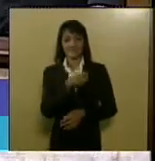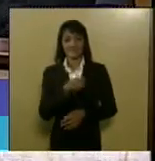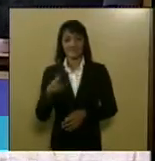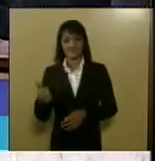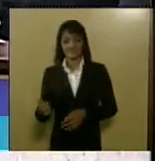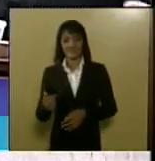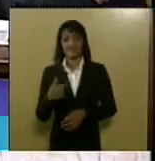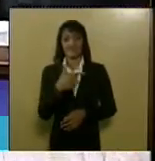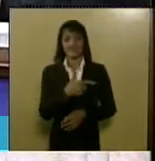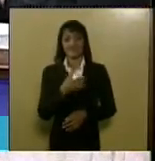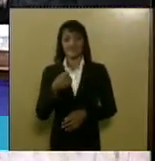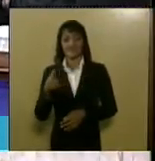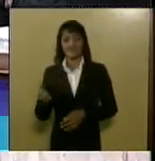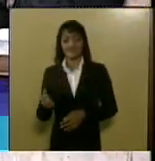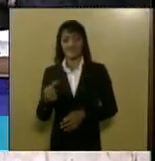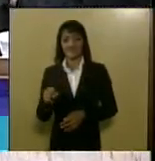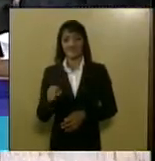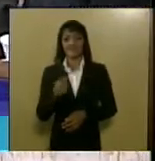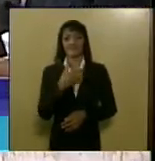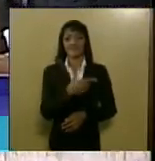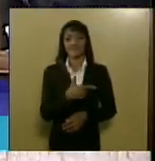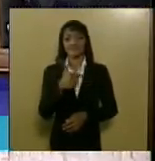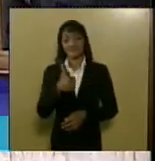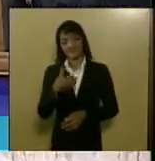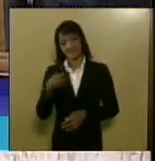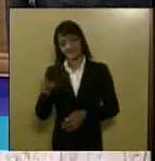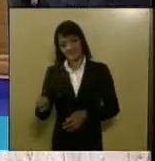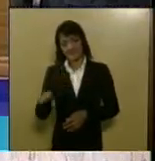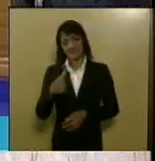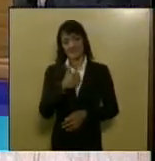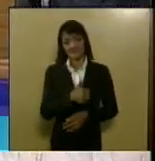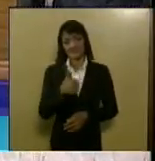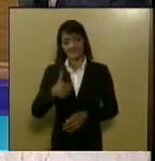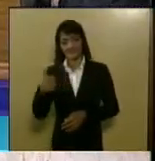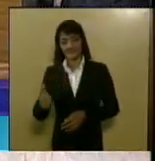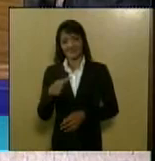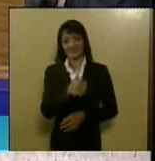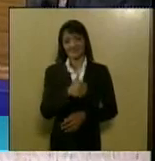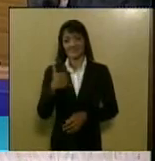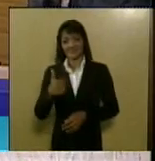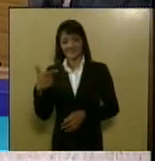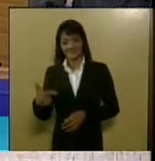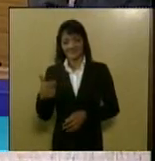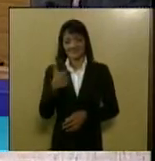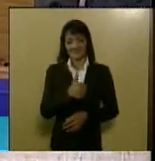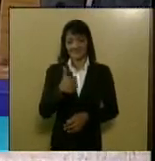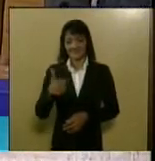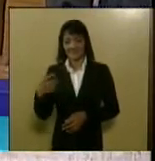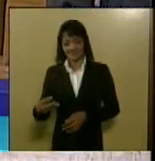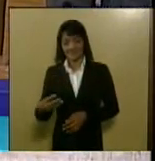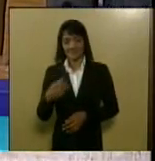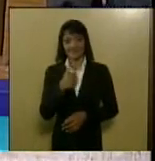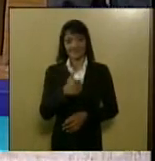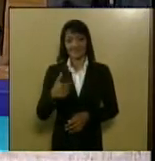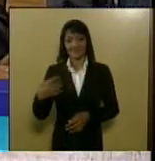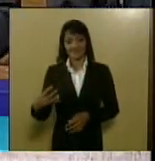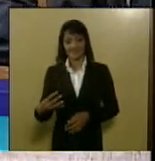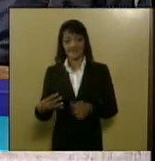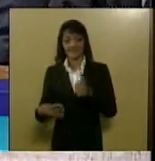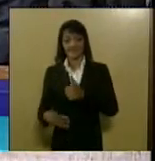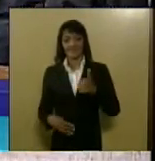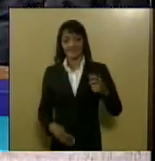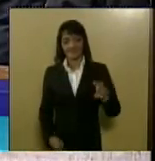107 108 109 110 111 112 112 113 114